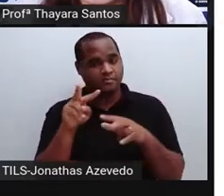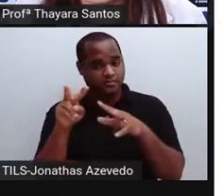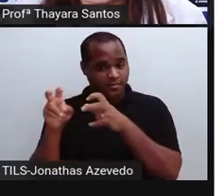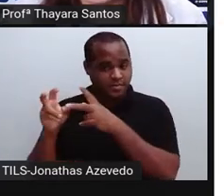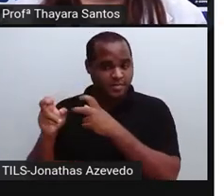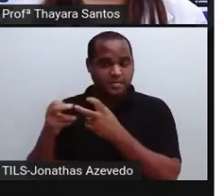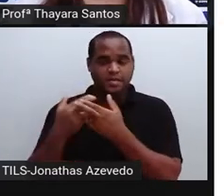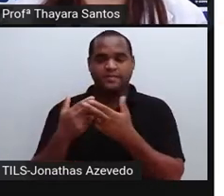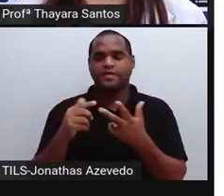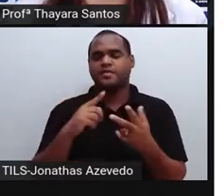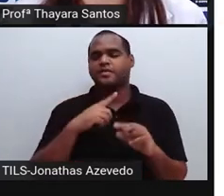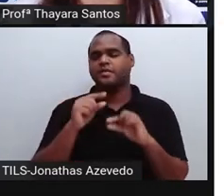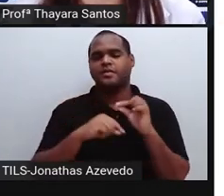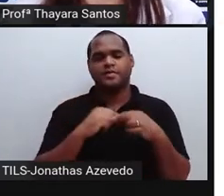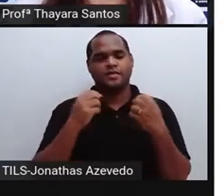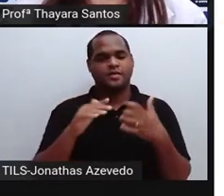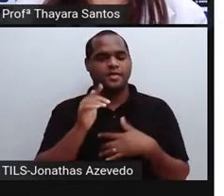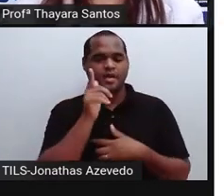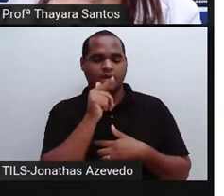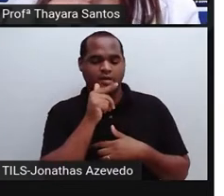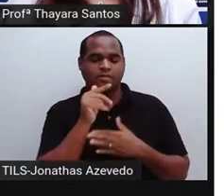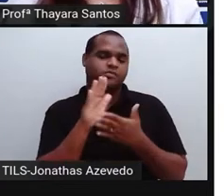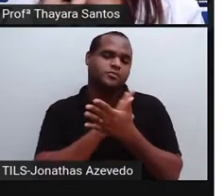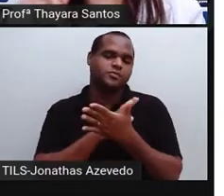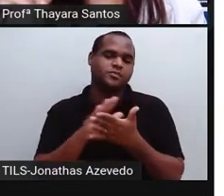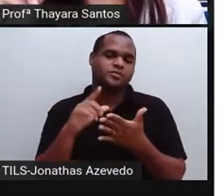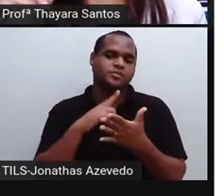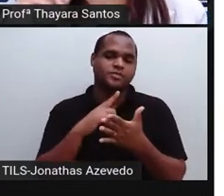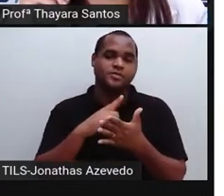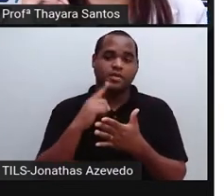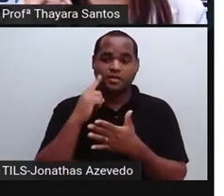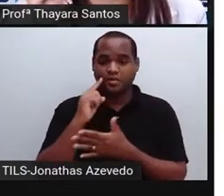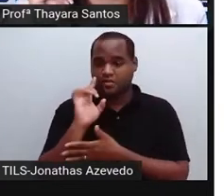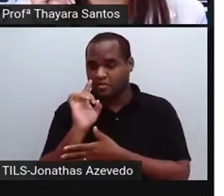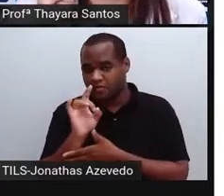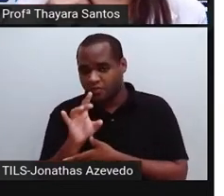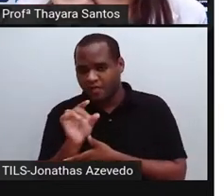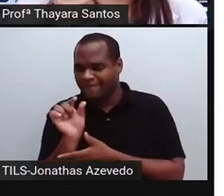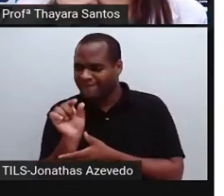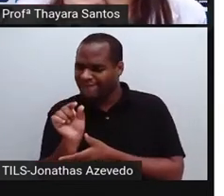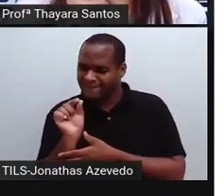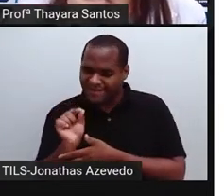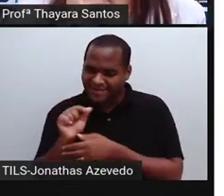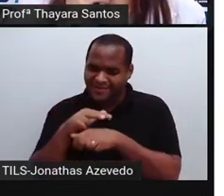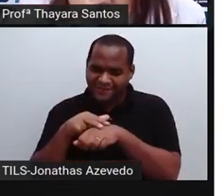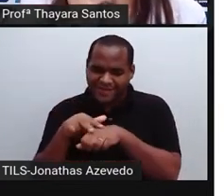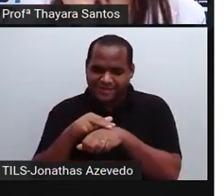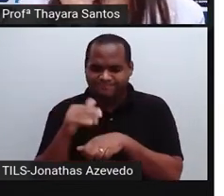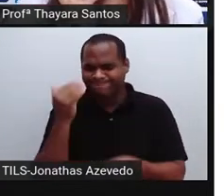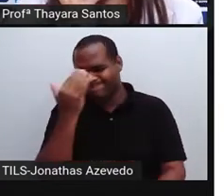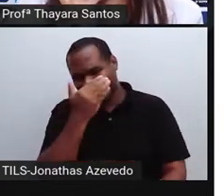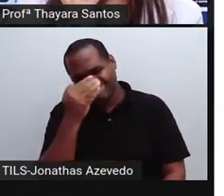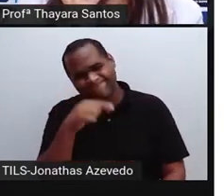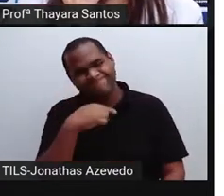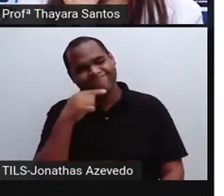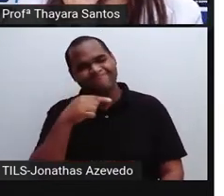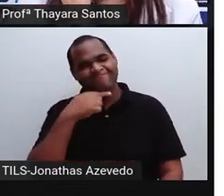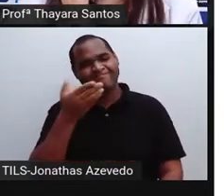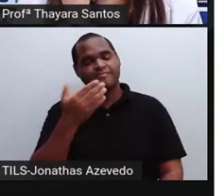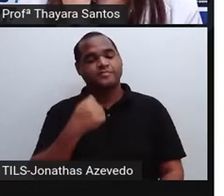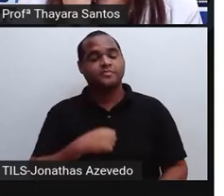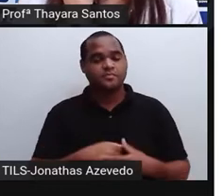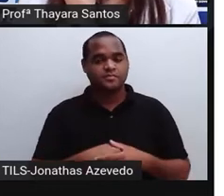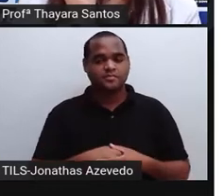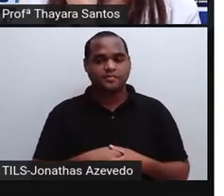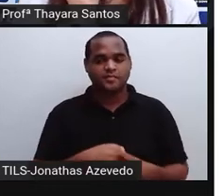esquema, a parte da água que está nos rios é só essa fatiazinha bem fininha verde, que talvez vocês nem consigam ver direito aí do outro lado.